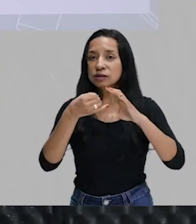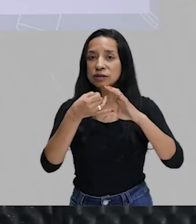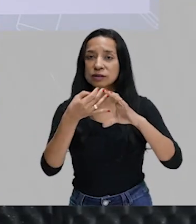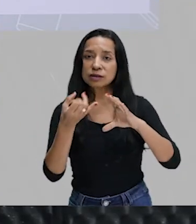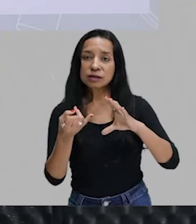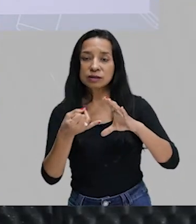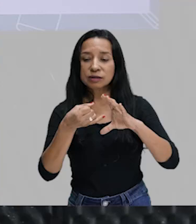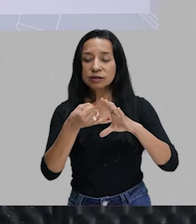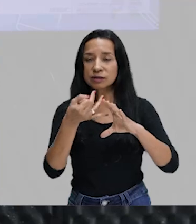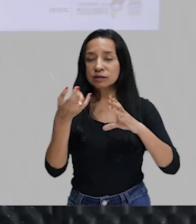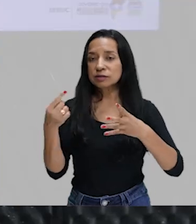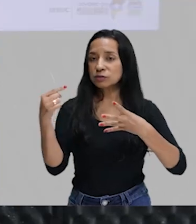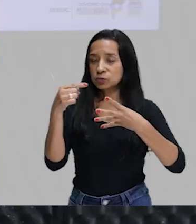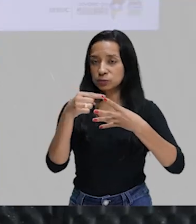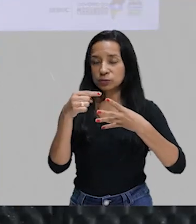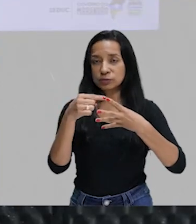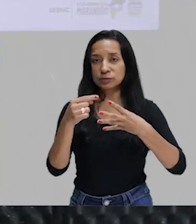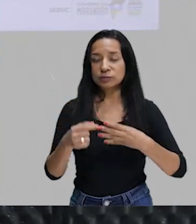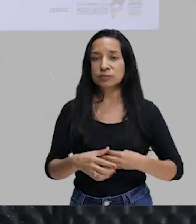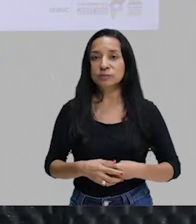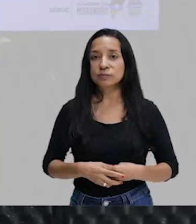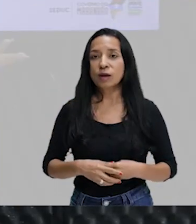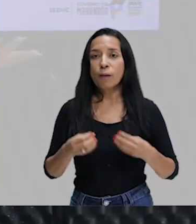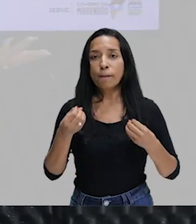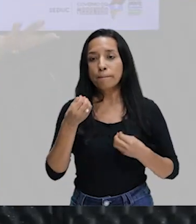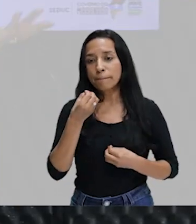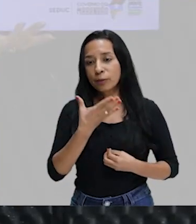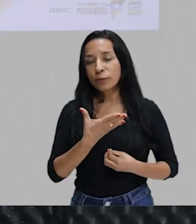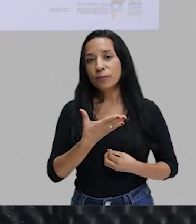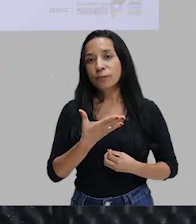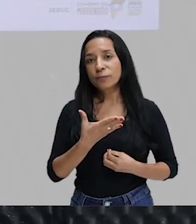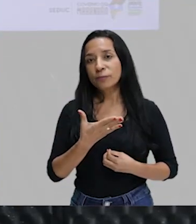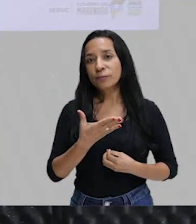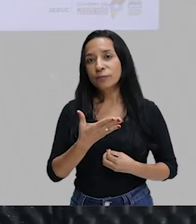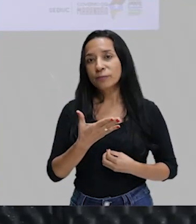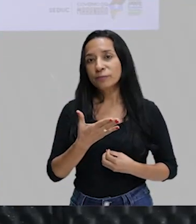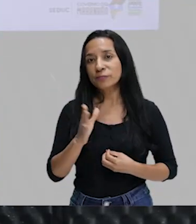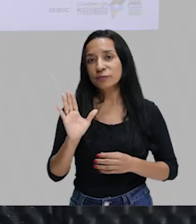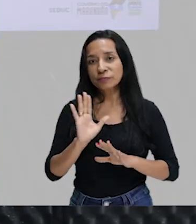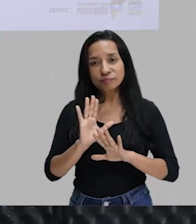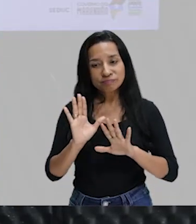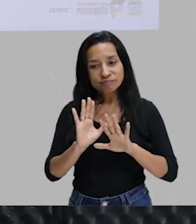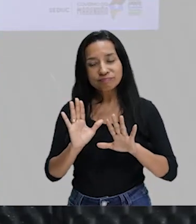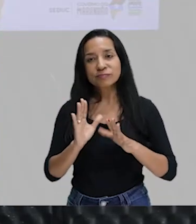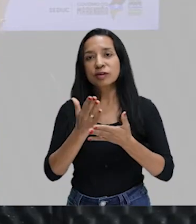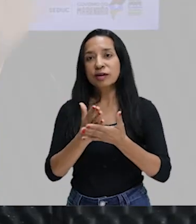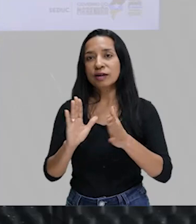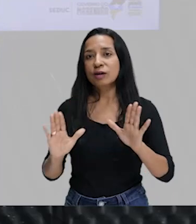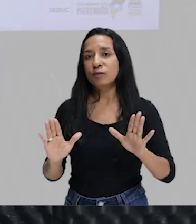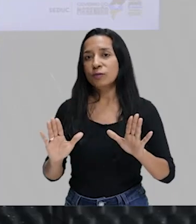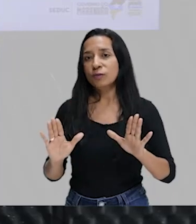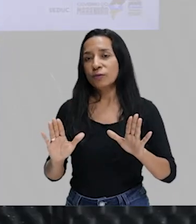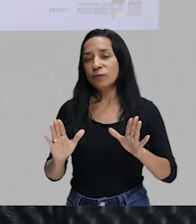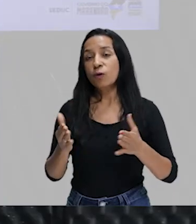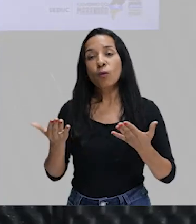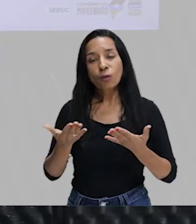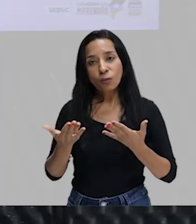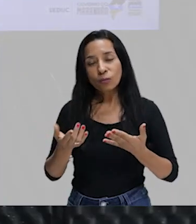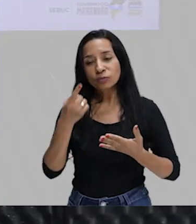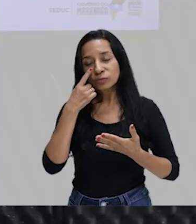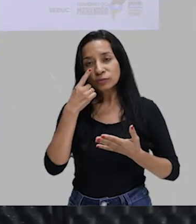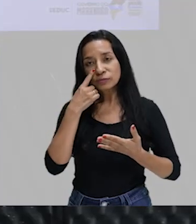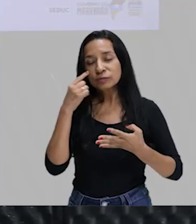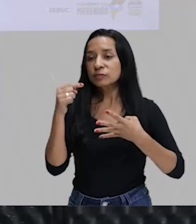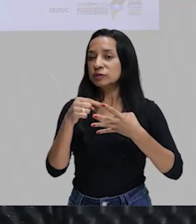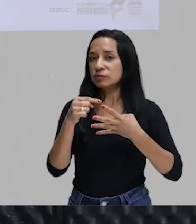do simbolismo. Bom, vou ficar por aqui, né? Vou encerrar. O slide já acabou. Então, hoje nós vimos o quê?